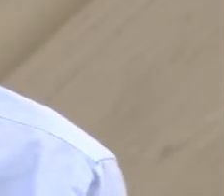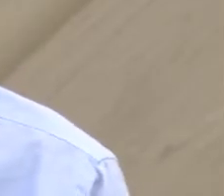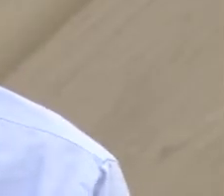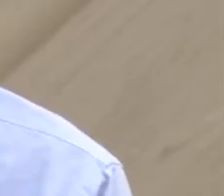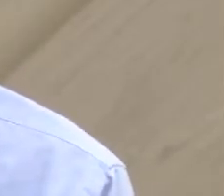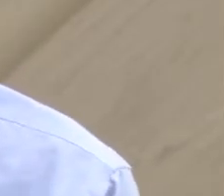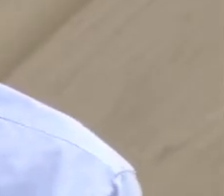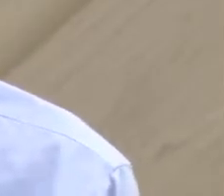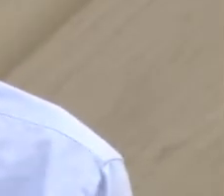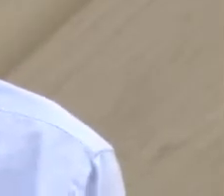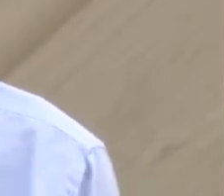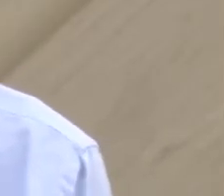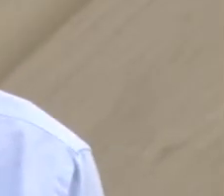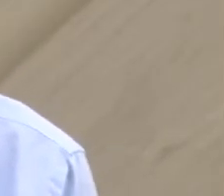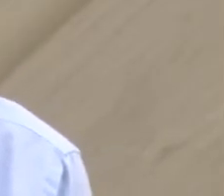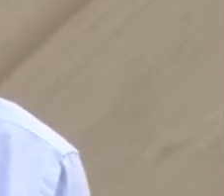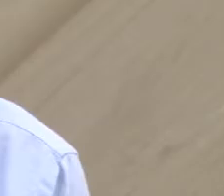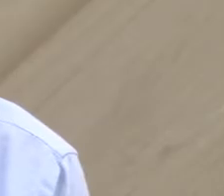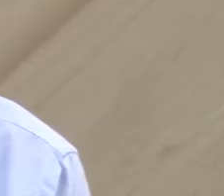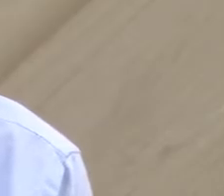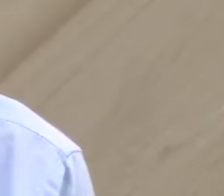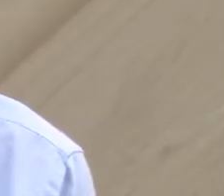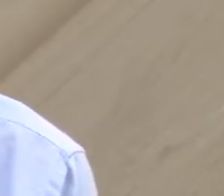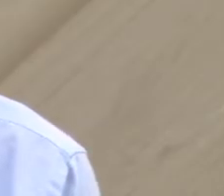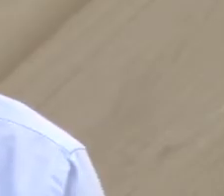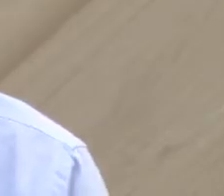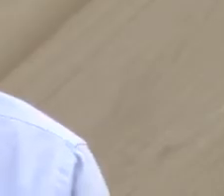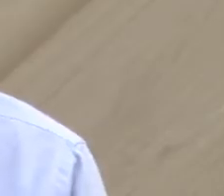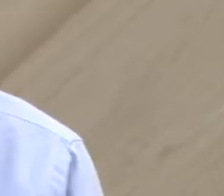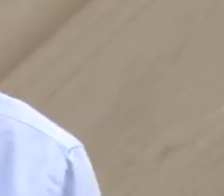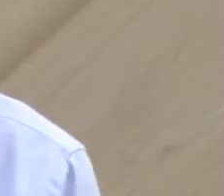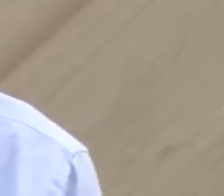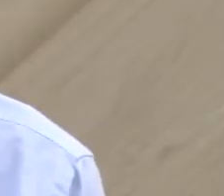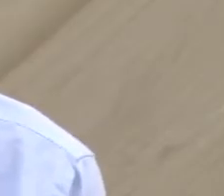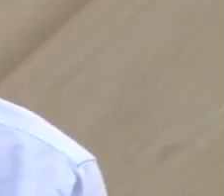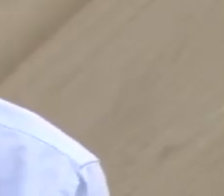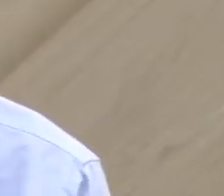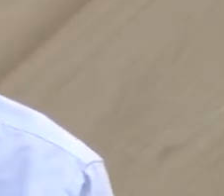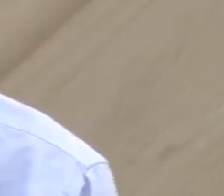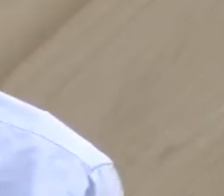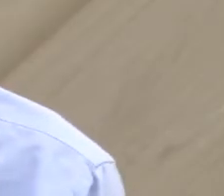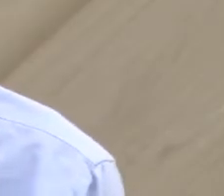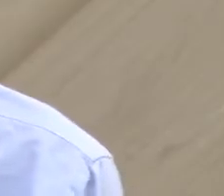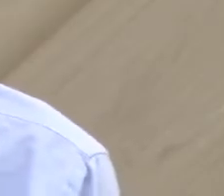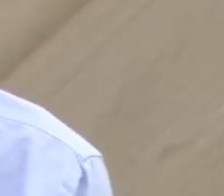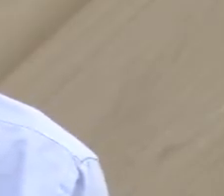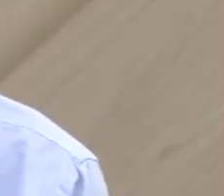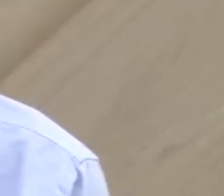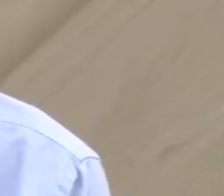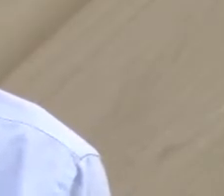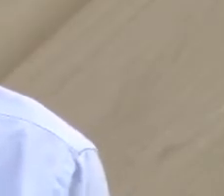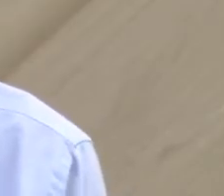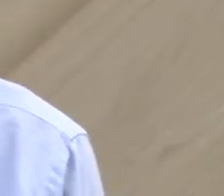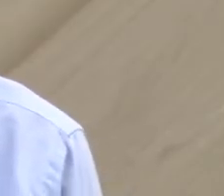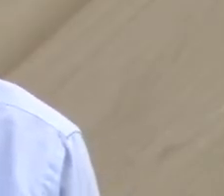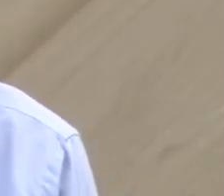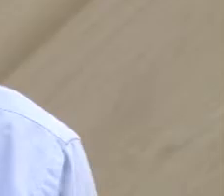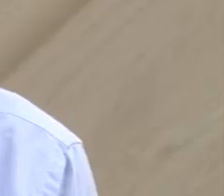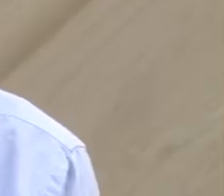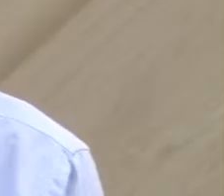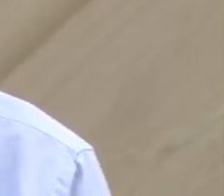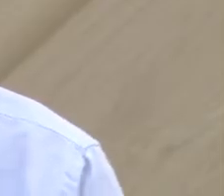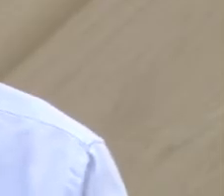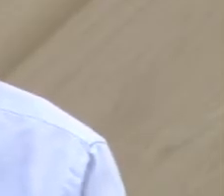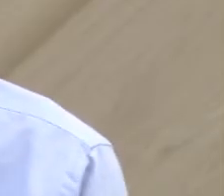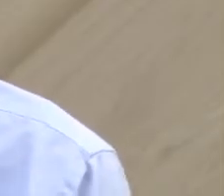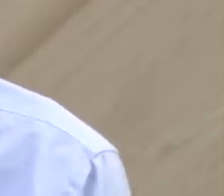que eu vinha buscando há algum tempo. Então, foi uma competição, realmente, como falaram, uma competição internacional, né, de nível sul-americano. E